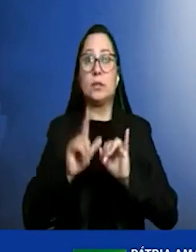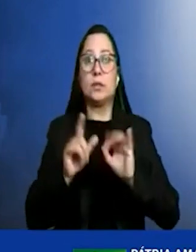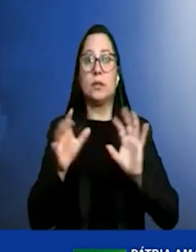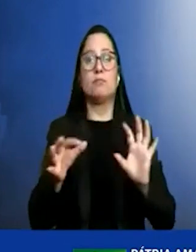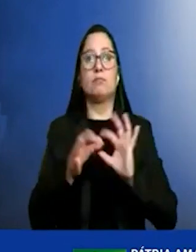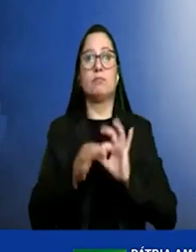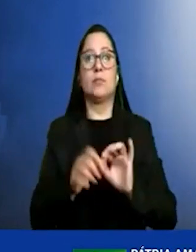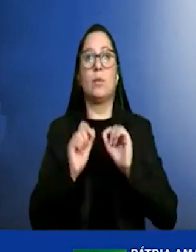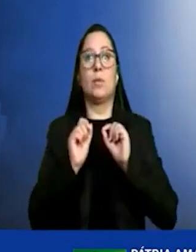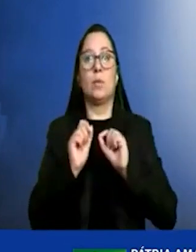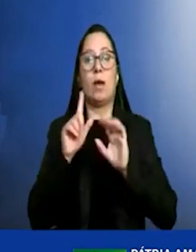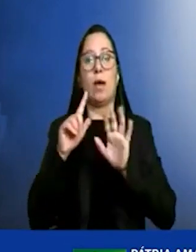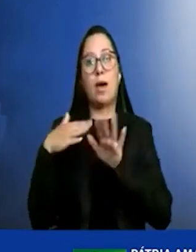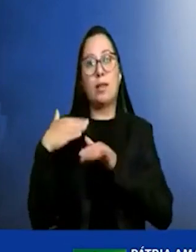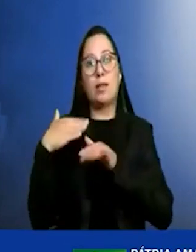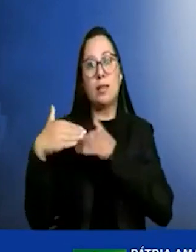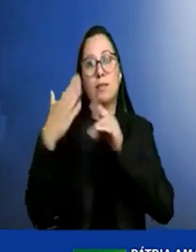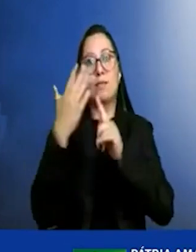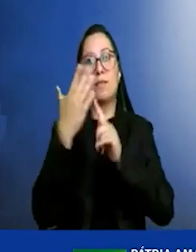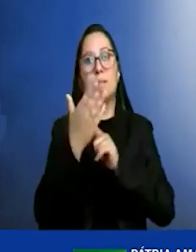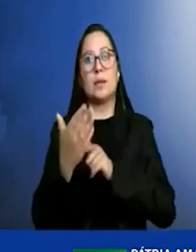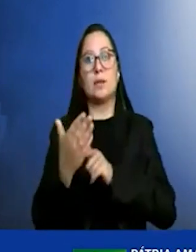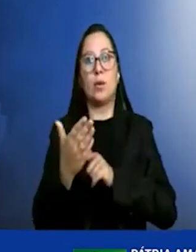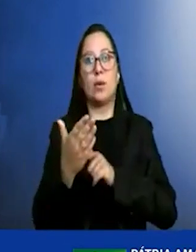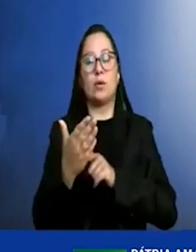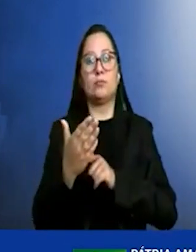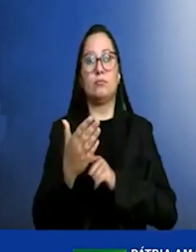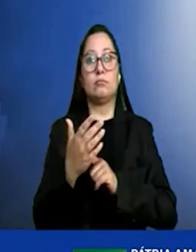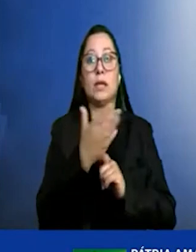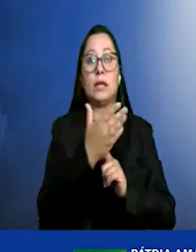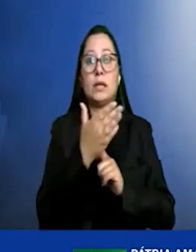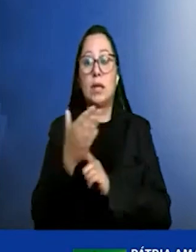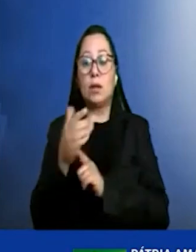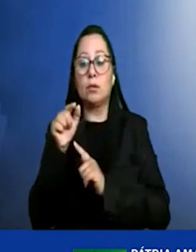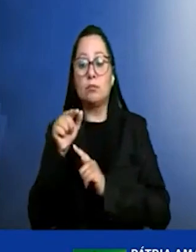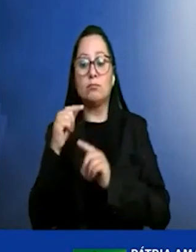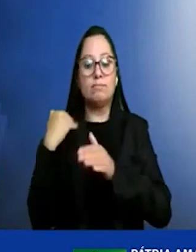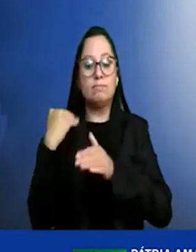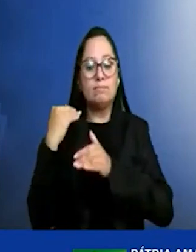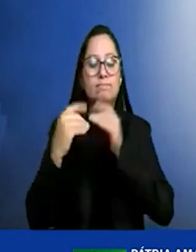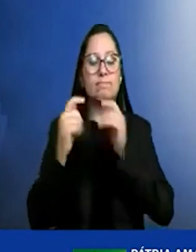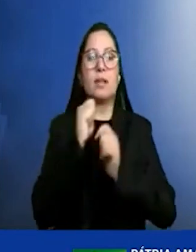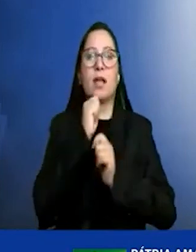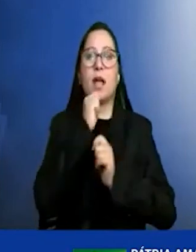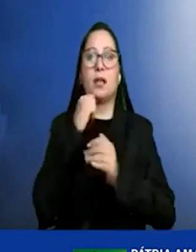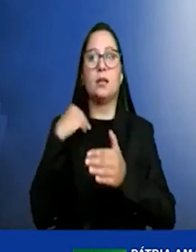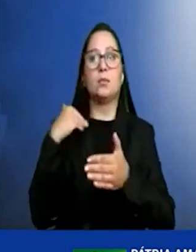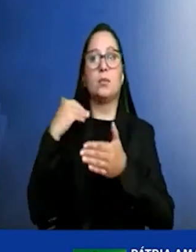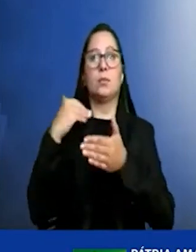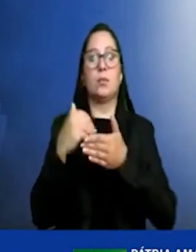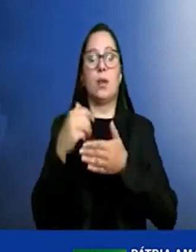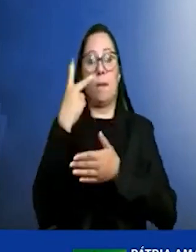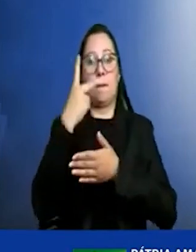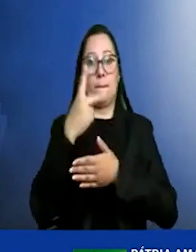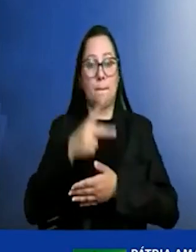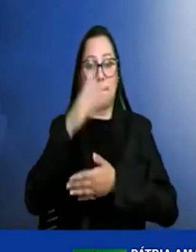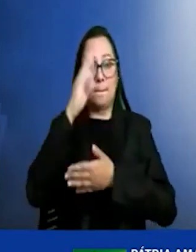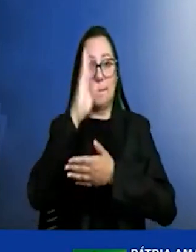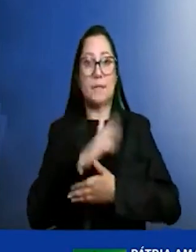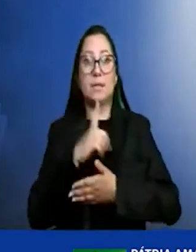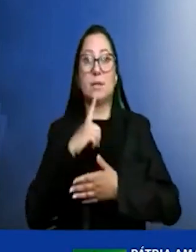desenvolvimento tecnológico são tecnologias em desenvolvimento e o Brasil que tem essa oportunidade